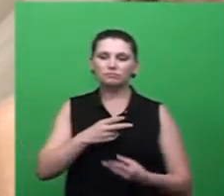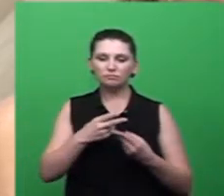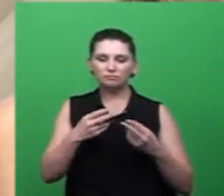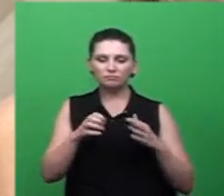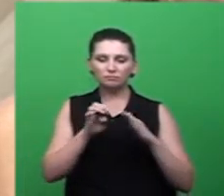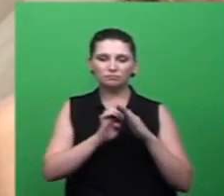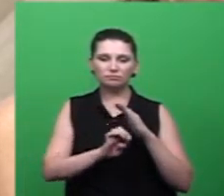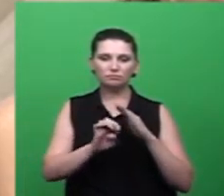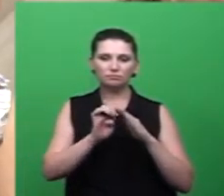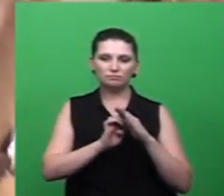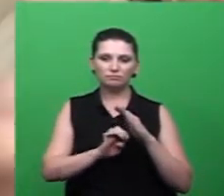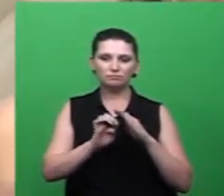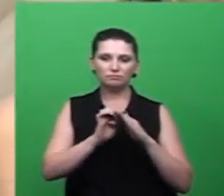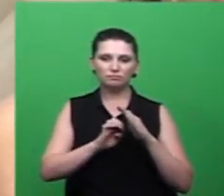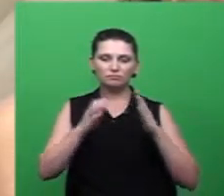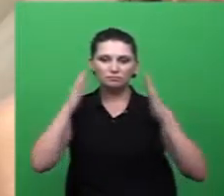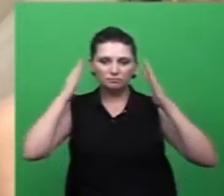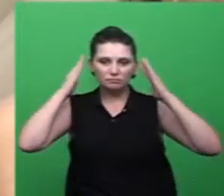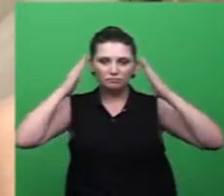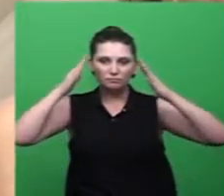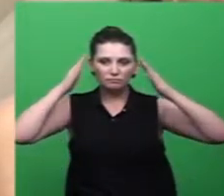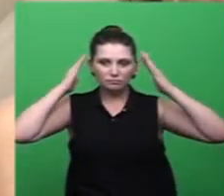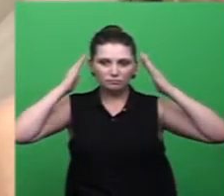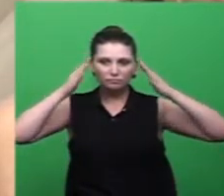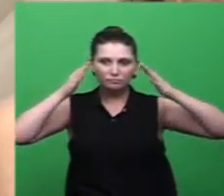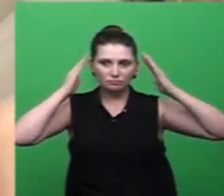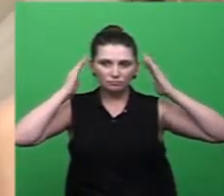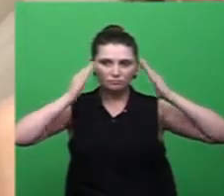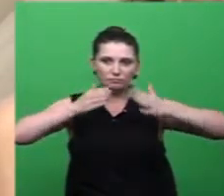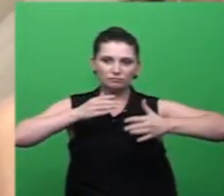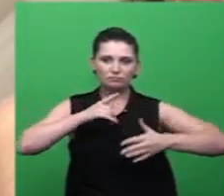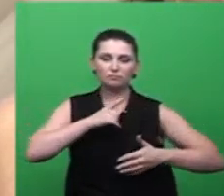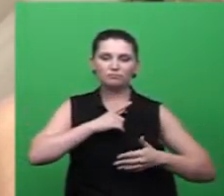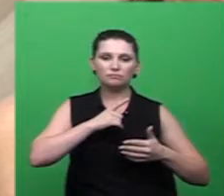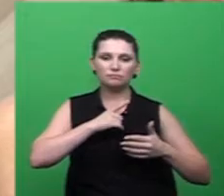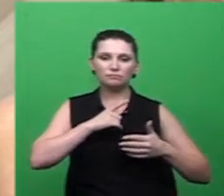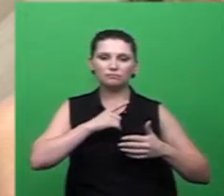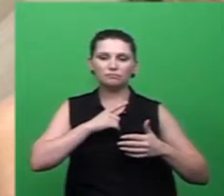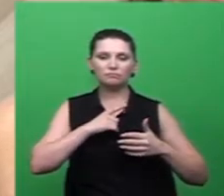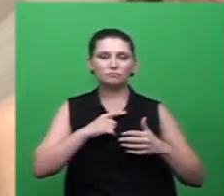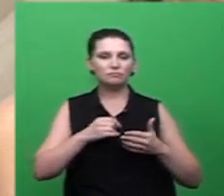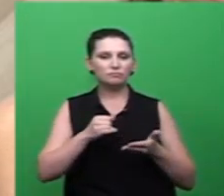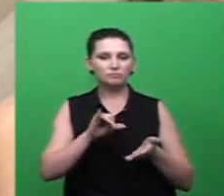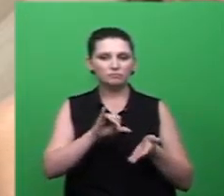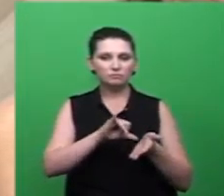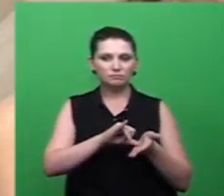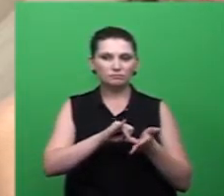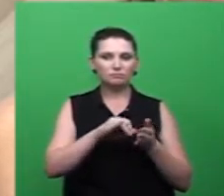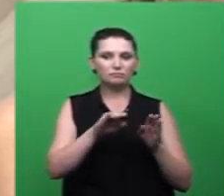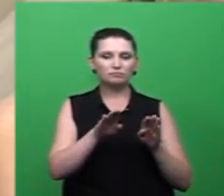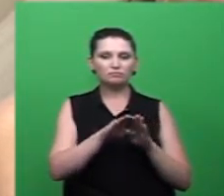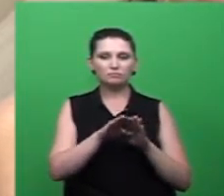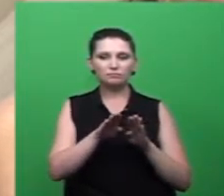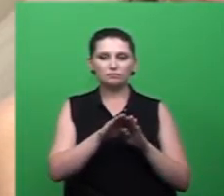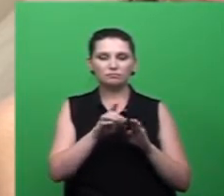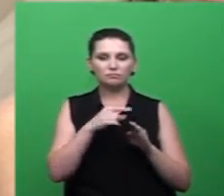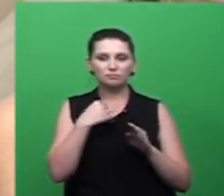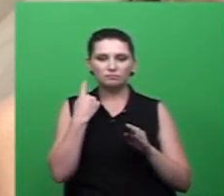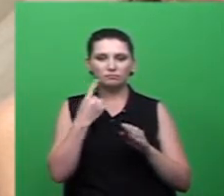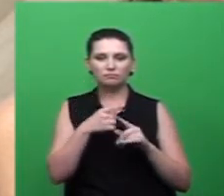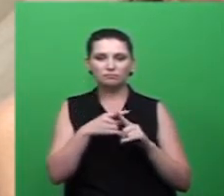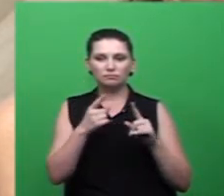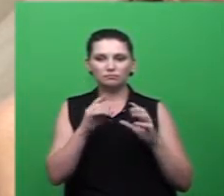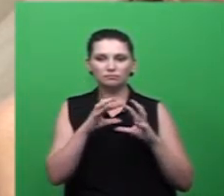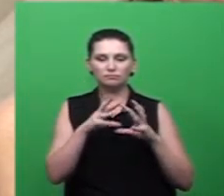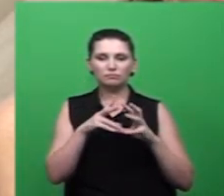nós temos aí a rodoviária em plena região central mas todo o cerco necessário para proteger